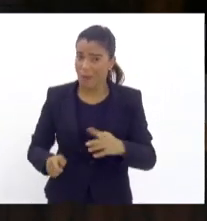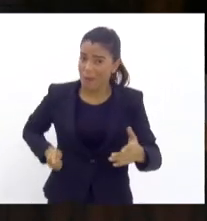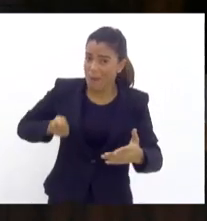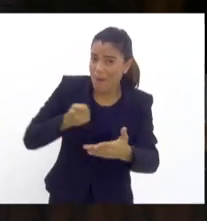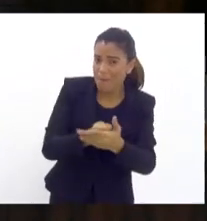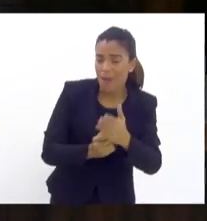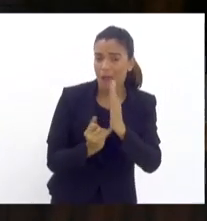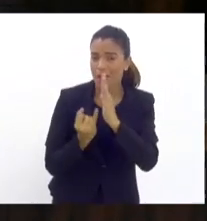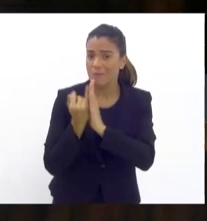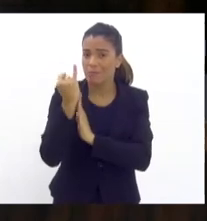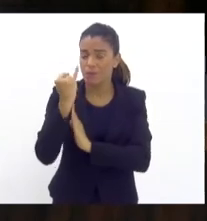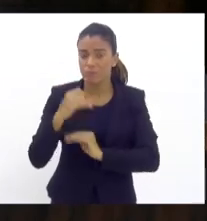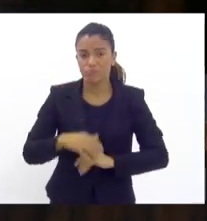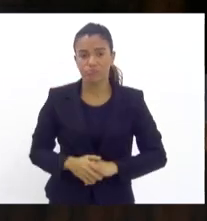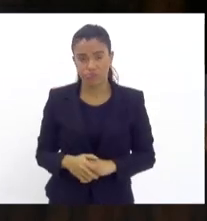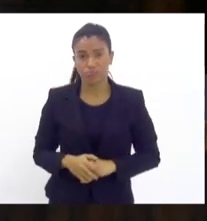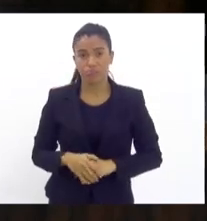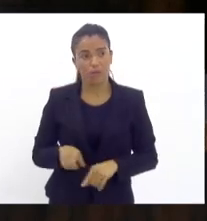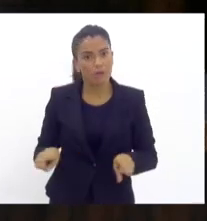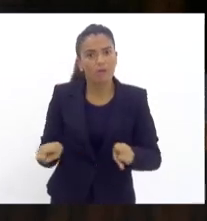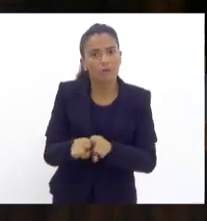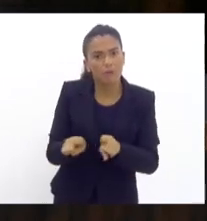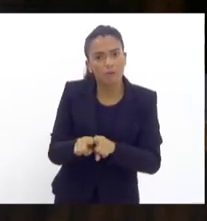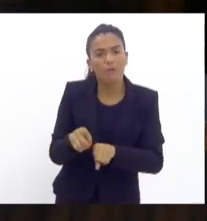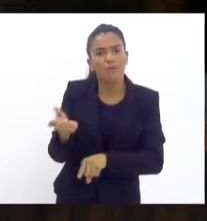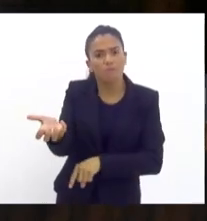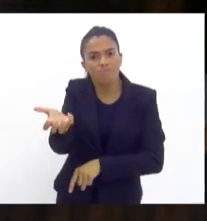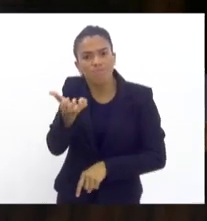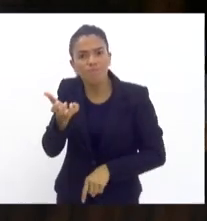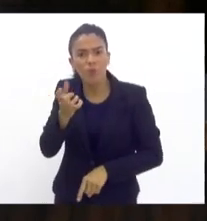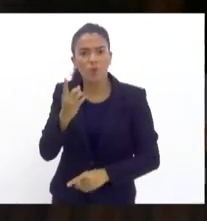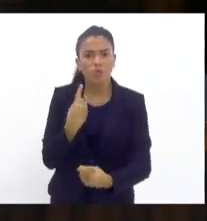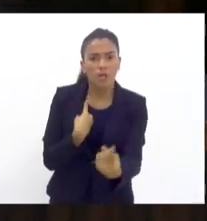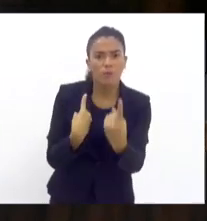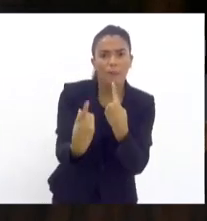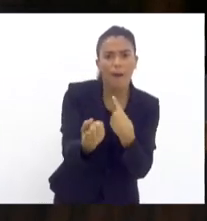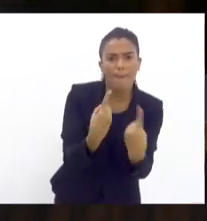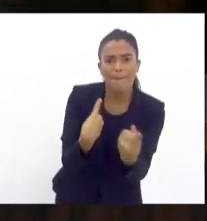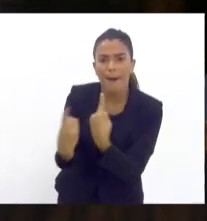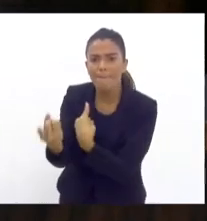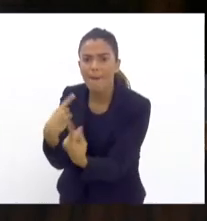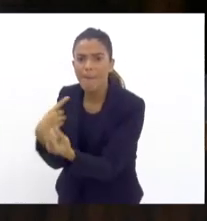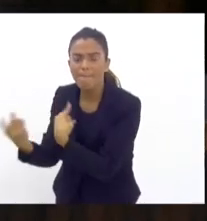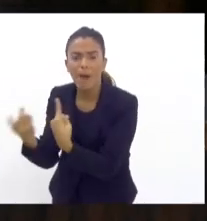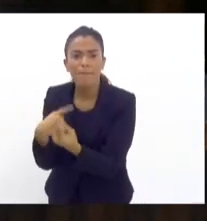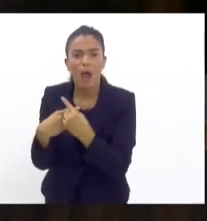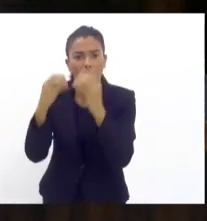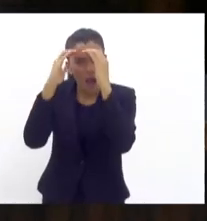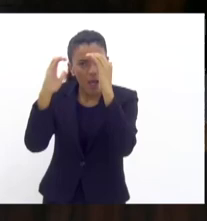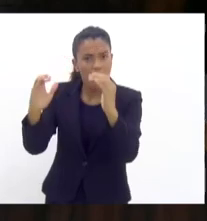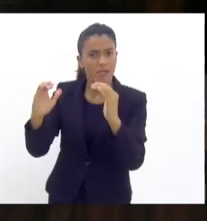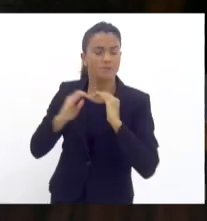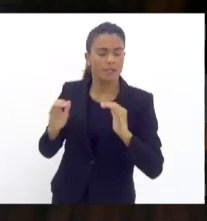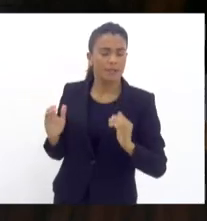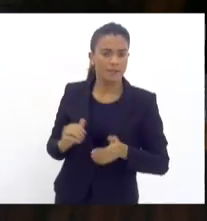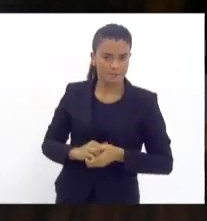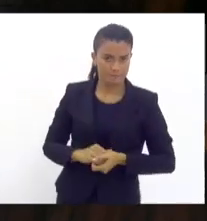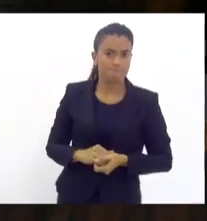impostos e também queremos que o nosso direito de ir e vir seja respeitado